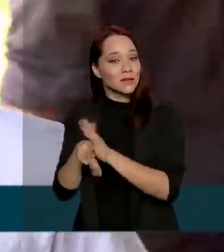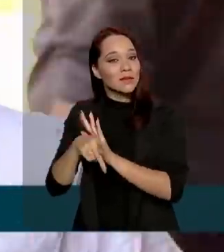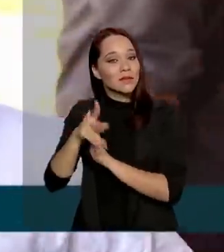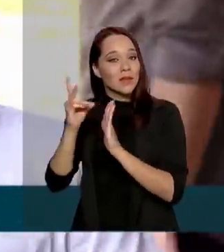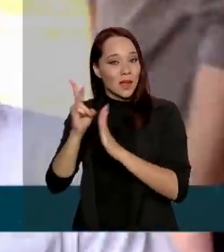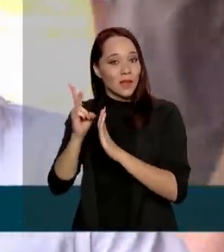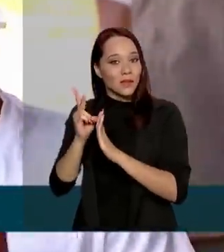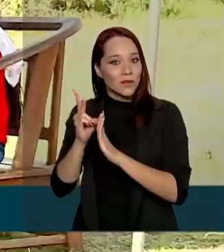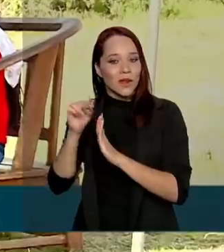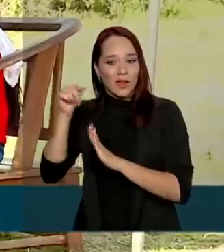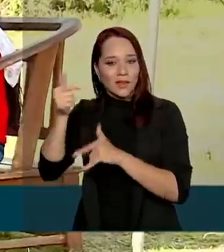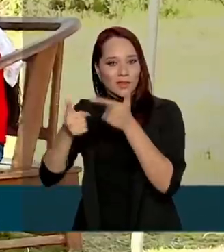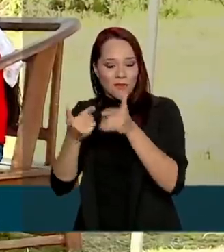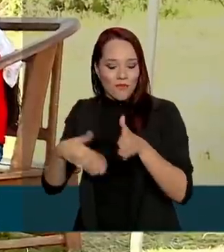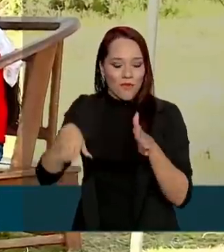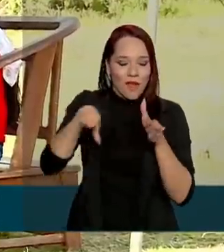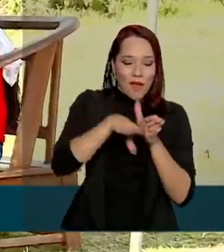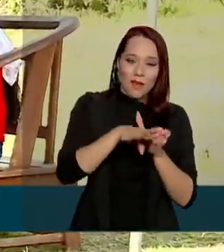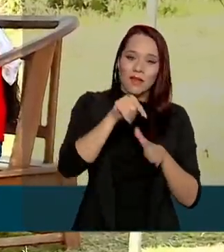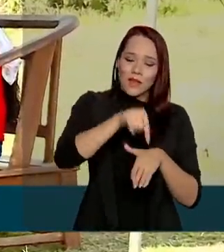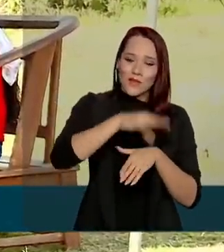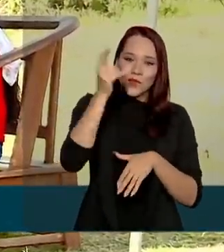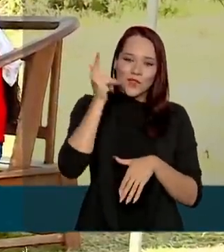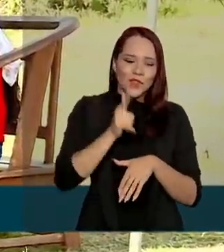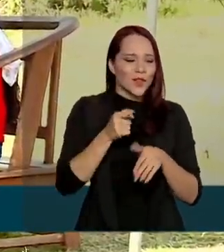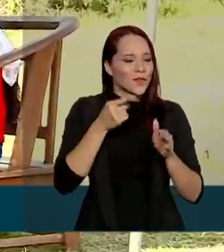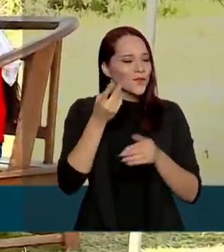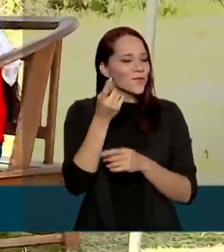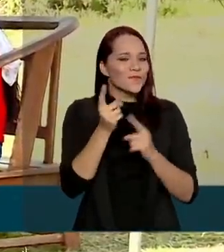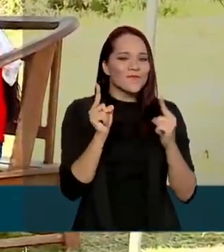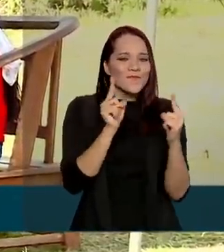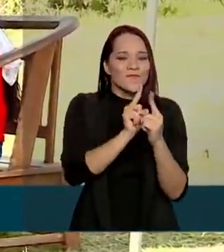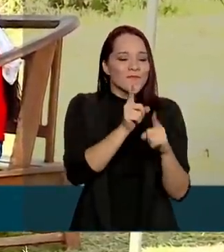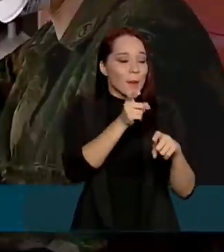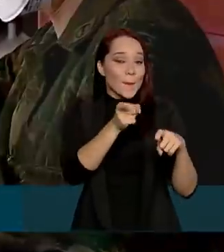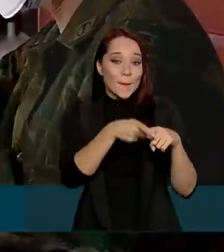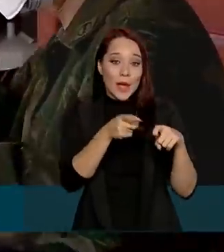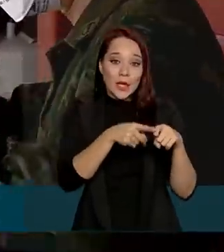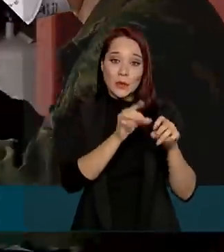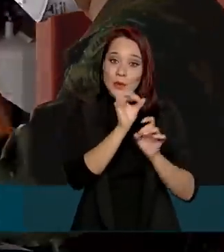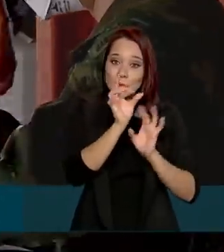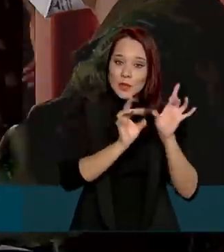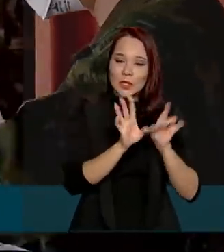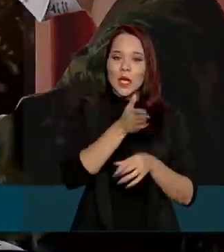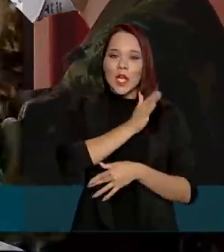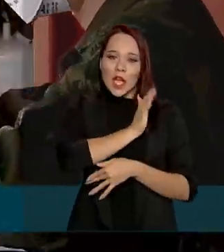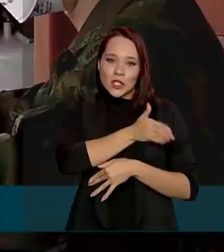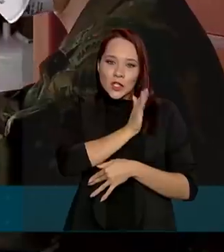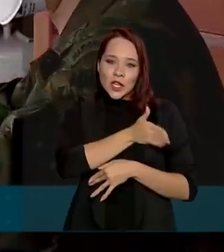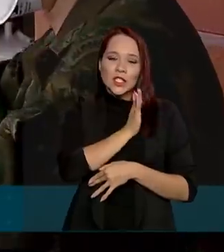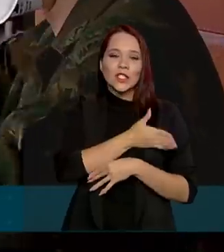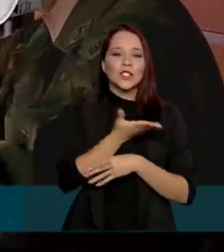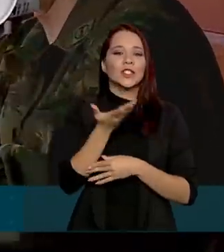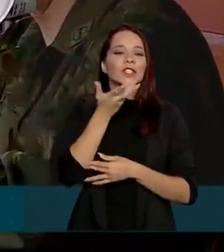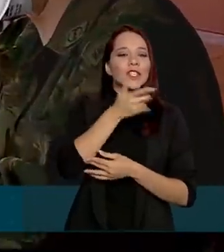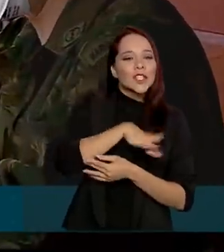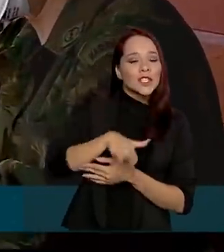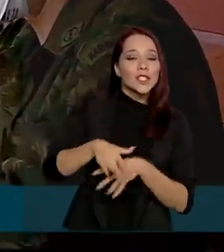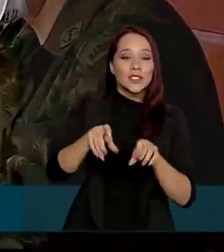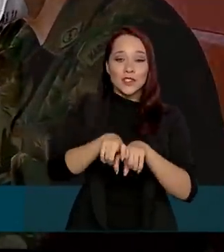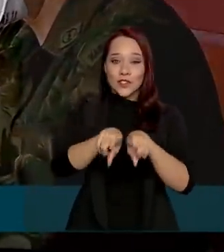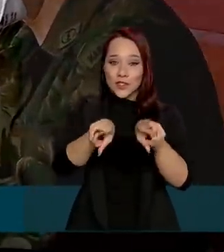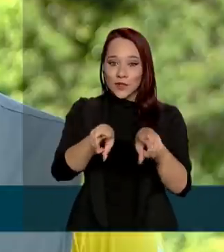a vinda da operação, os pacientes puderam fazer consultas com médicos especialistas, cardiologistas, pediatras e